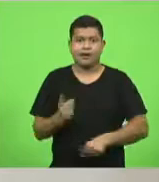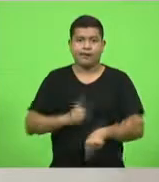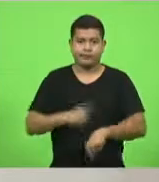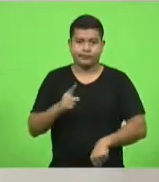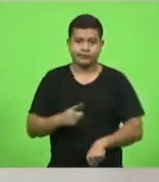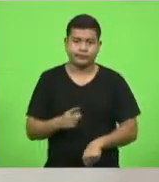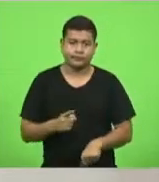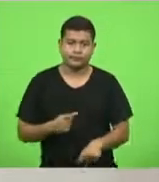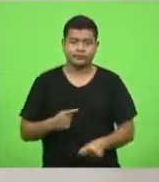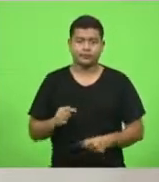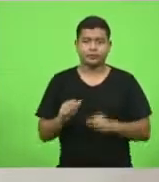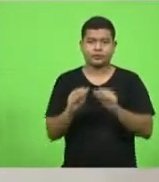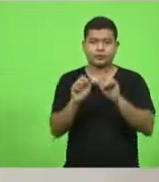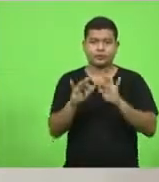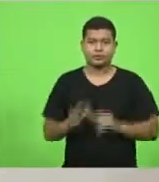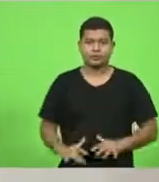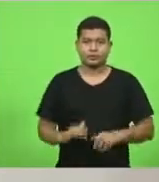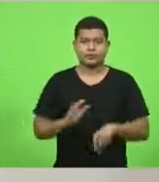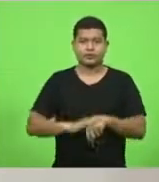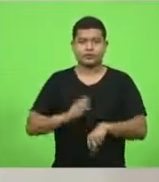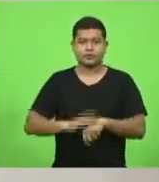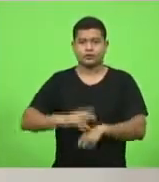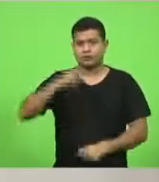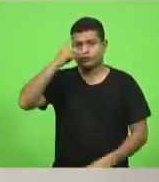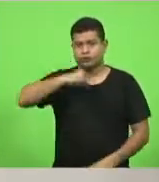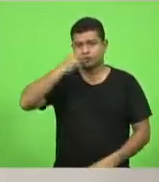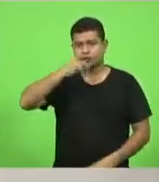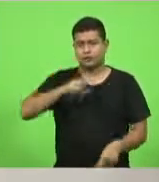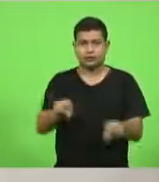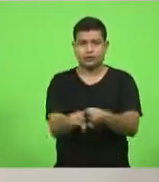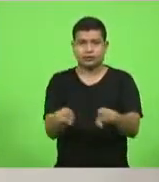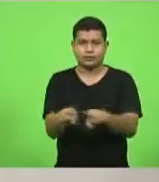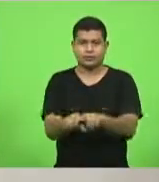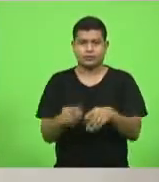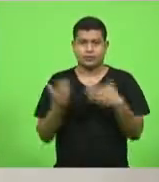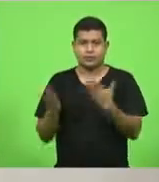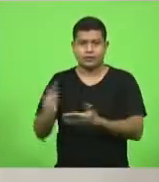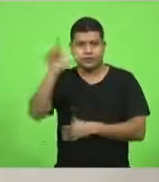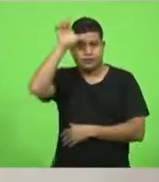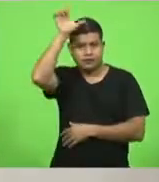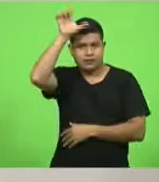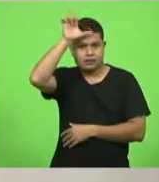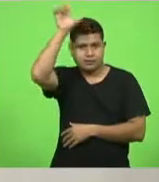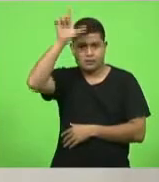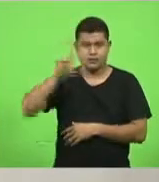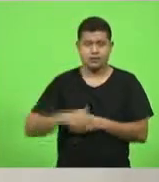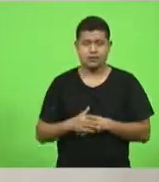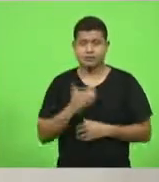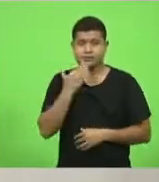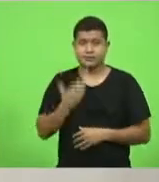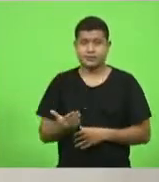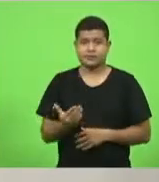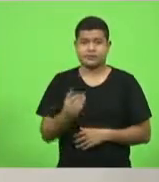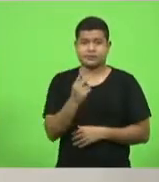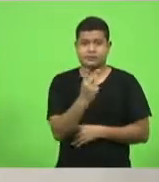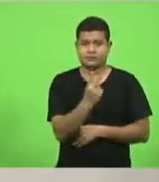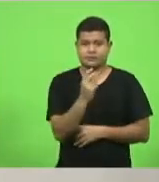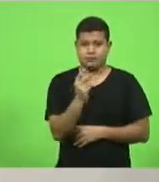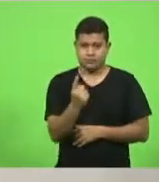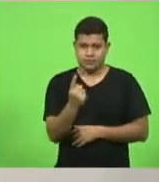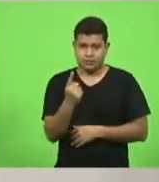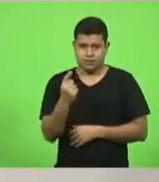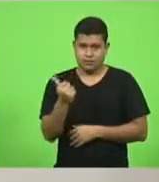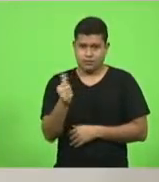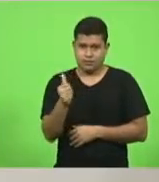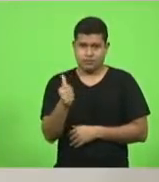subscrito pelo deputado Kennedy e pelo deputado Sargento Lima. Requerimento 211.0